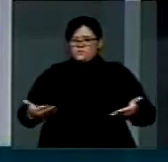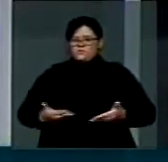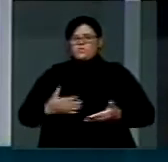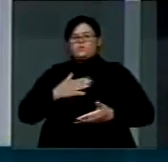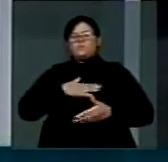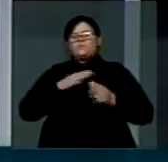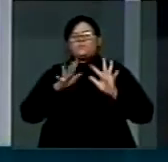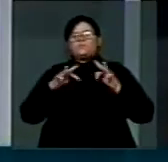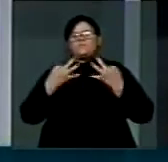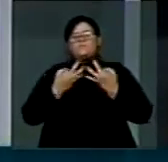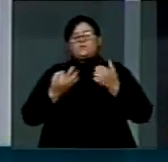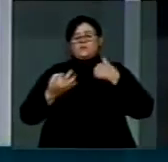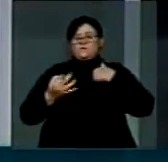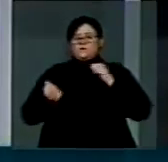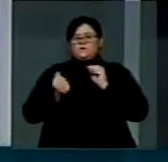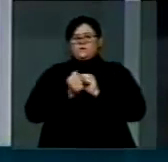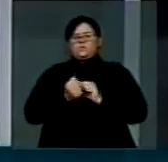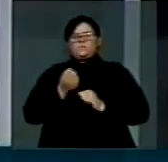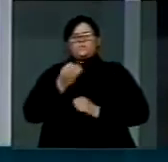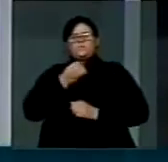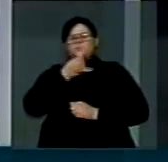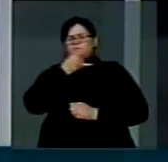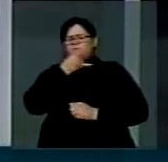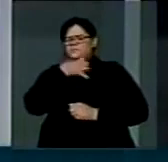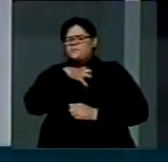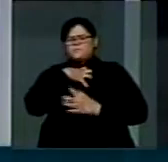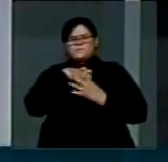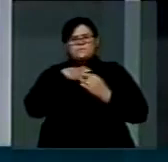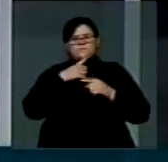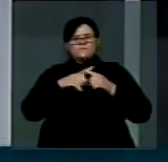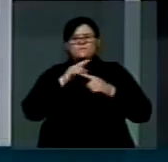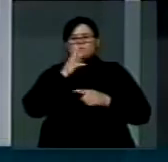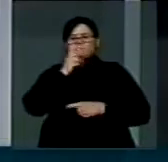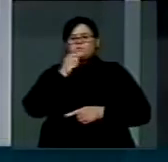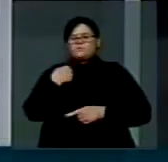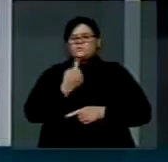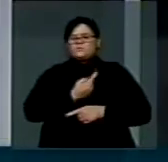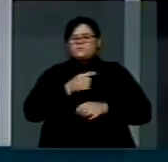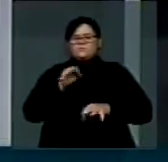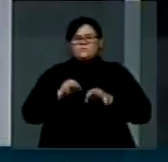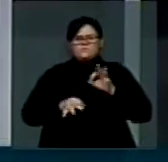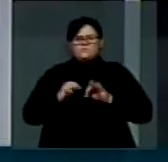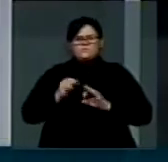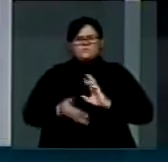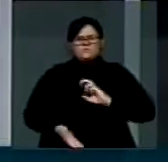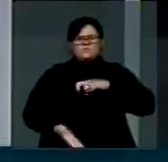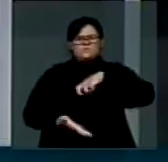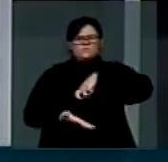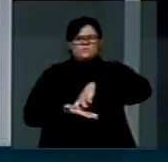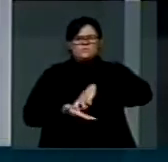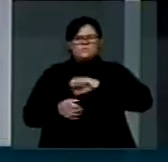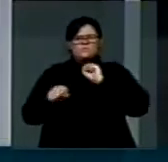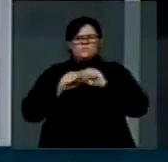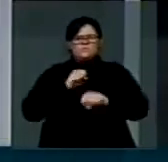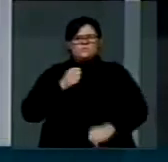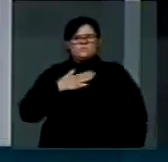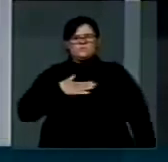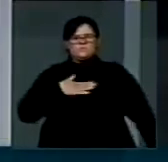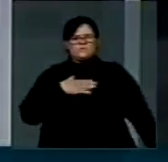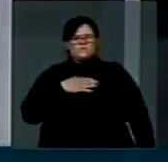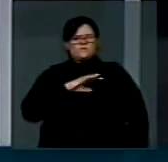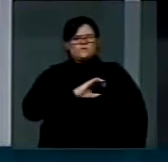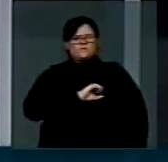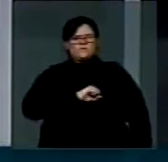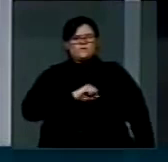passamos momentos muito ruins devido à demora da nossa justiça em punir os assassinos do meu querido filho.